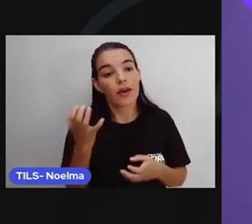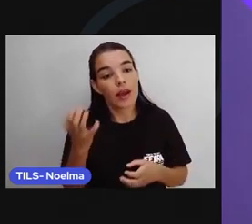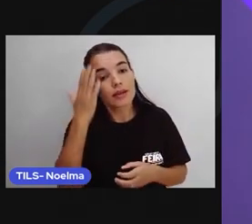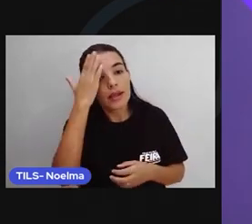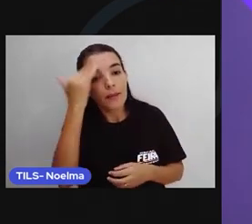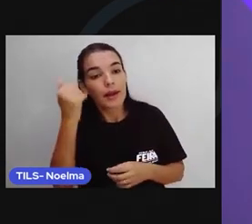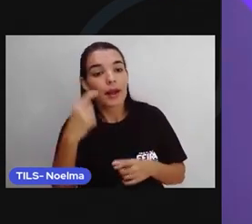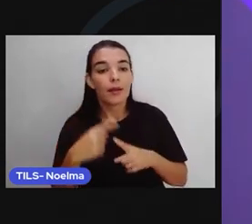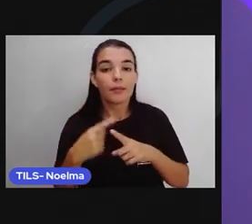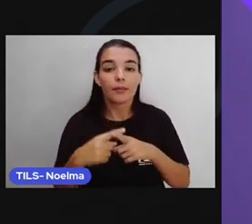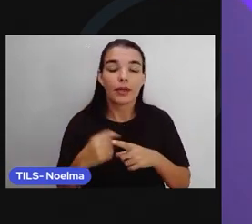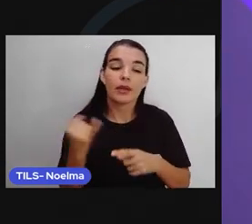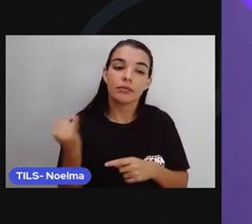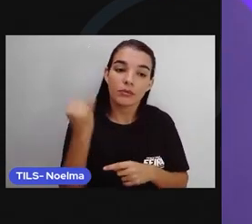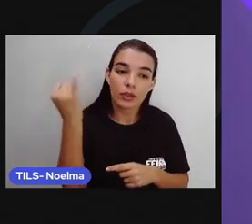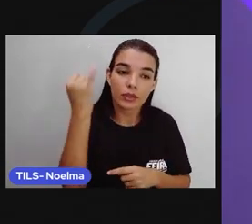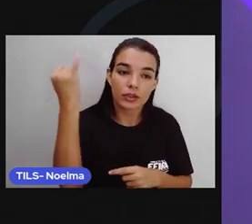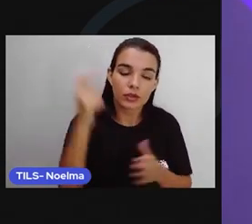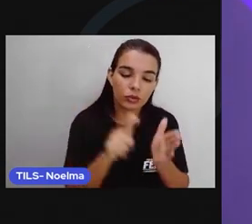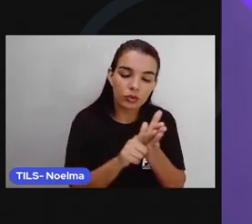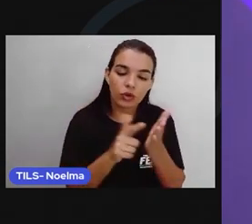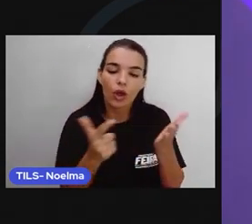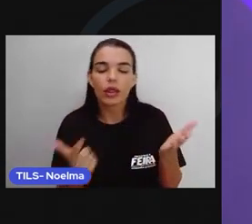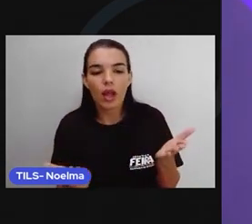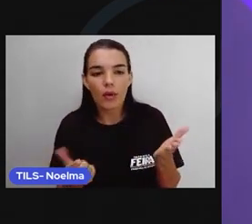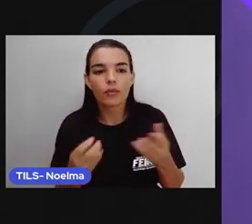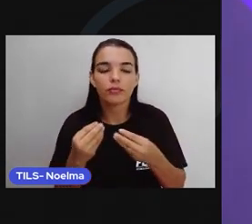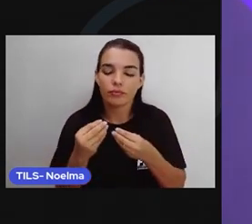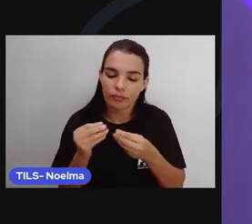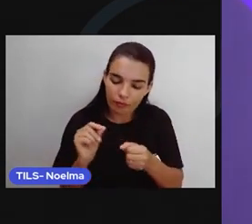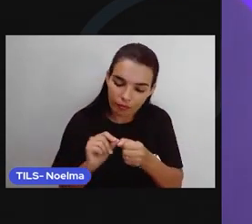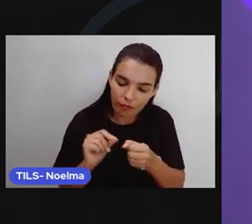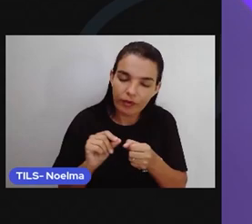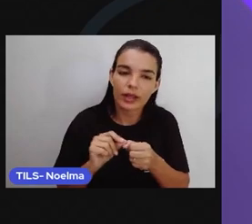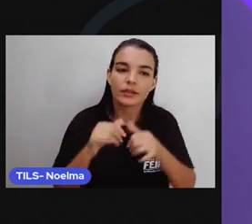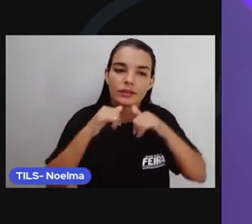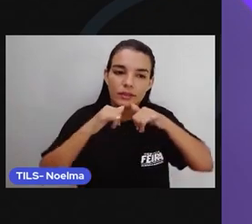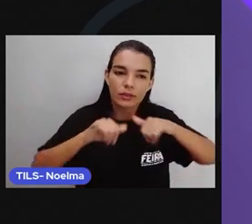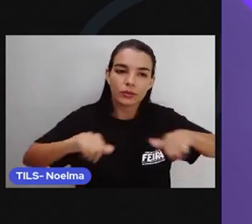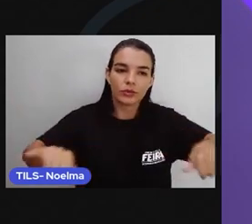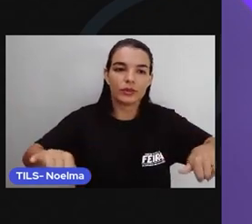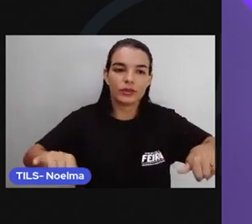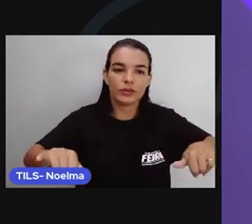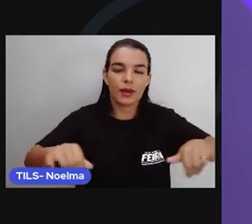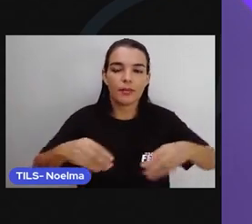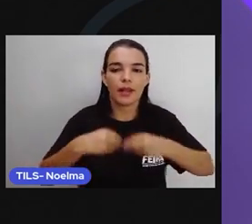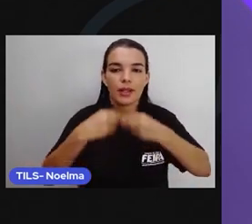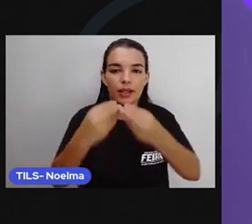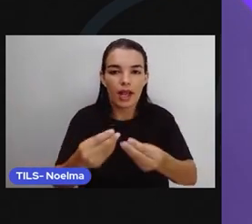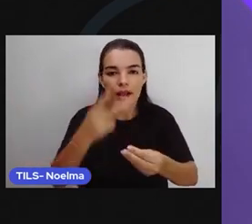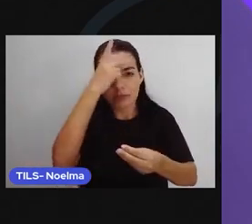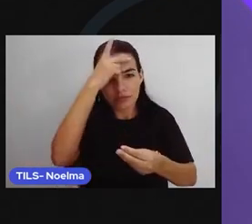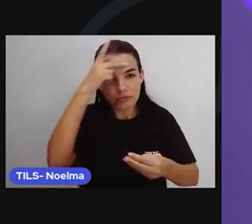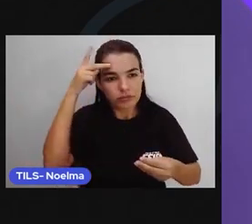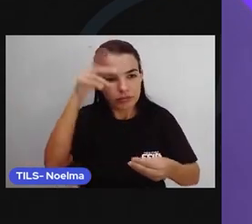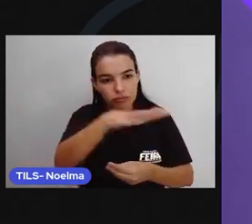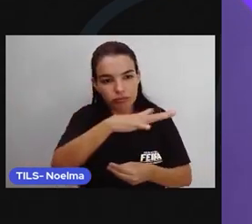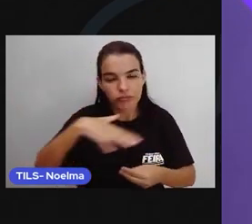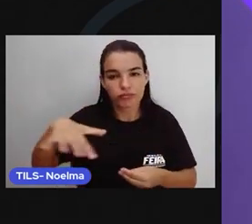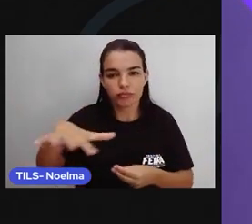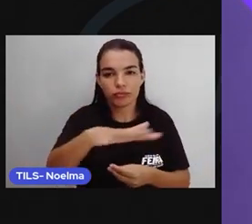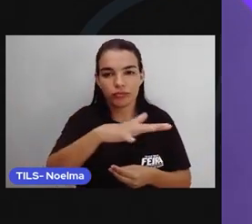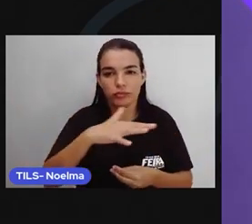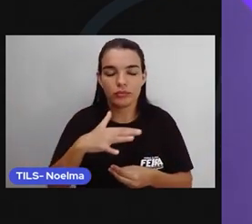compra aquele jornal, então o jornal pensa naquelas notícias que vão servir aí ao público. E o objetivo é esse, deixar as pessoas